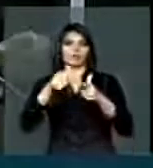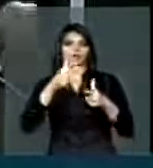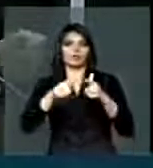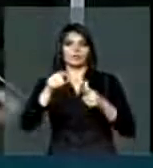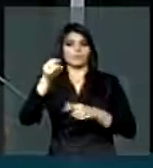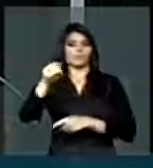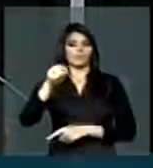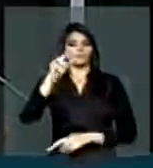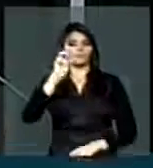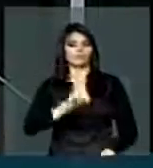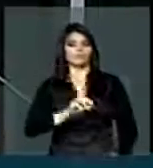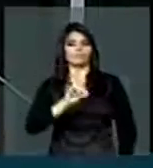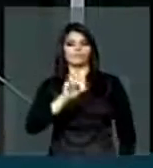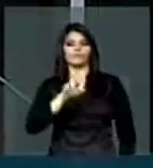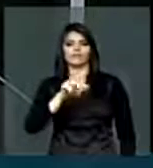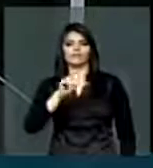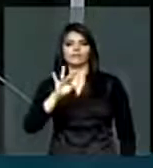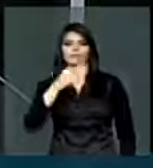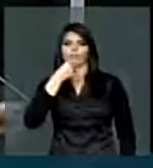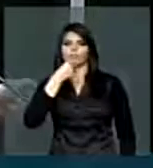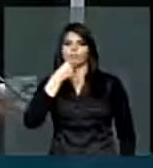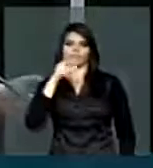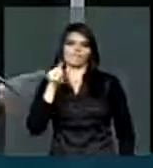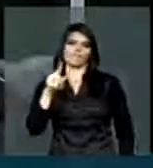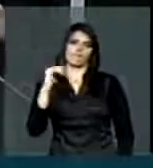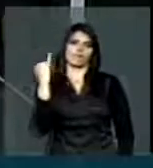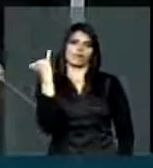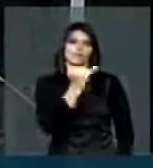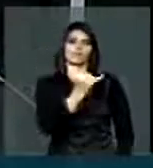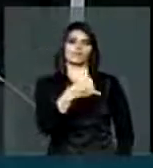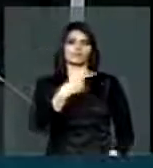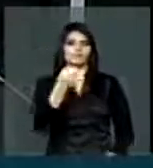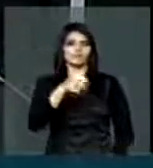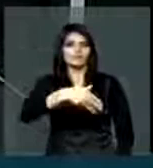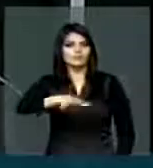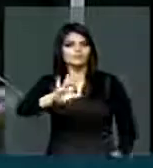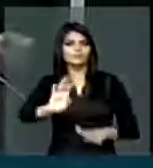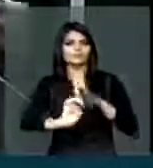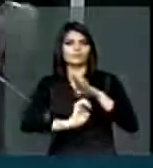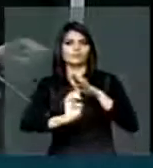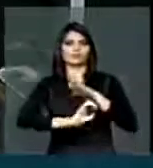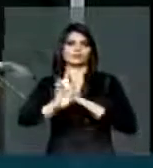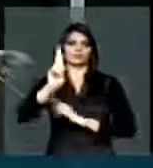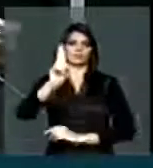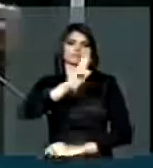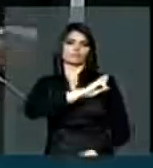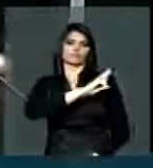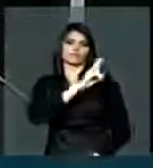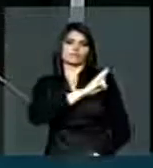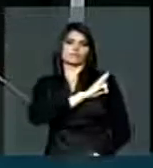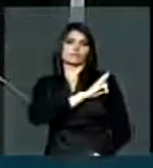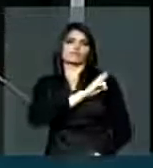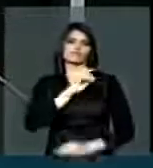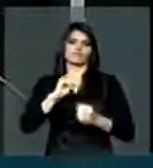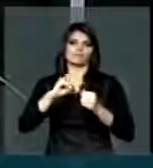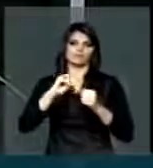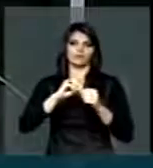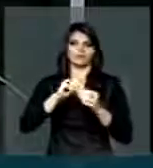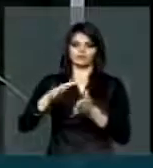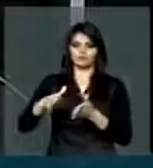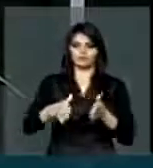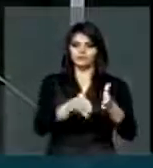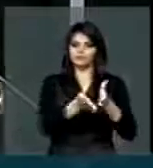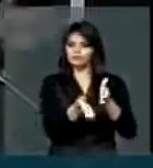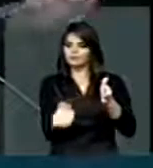imediatamente levado para lá uma empresa para, cuidado, fazer esses desvios.